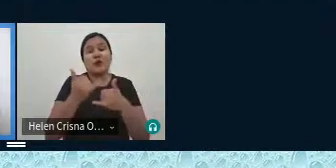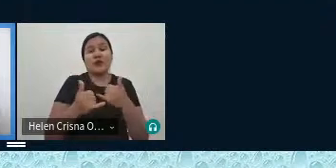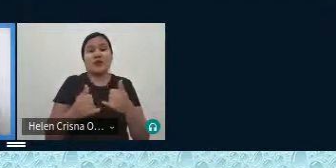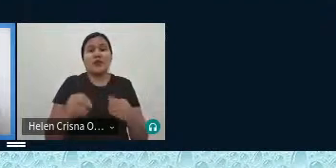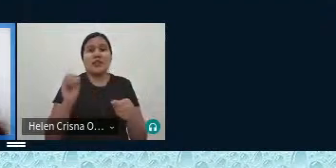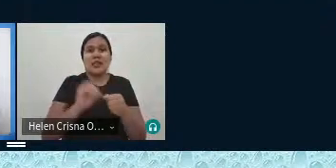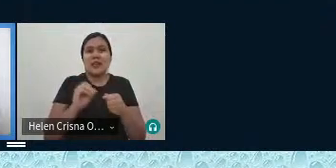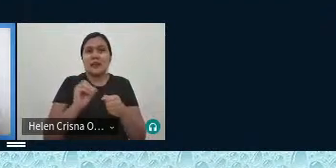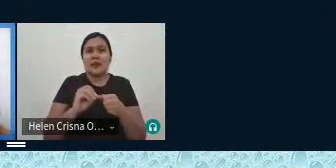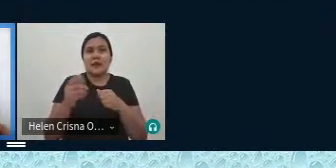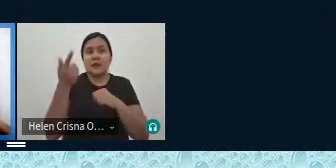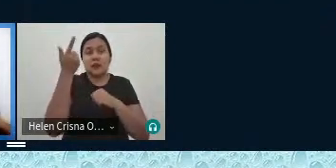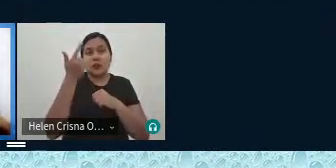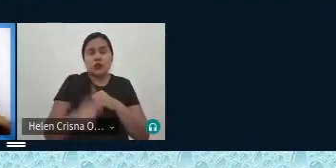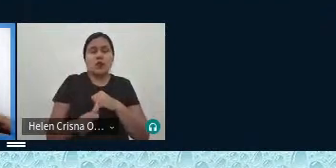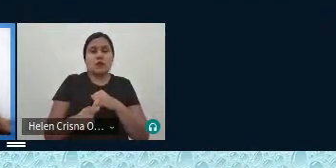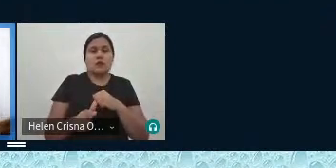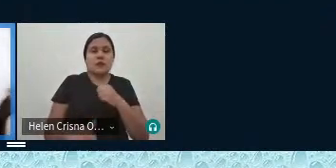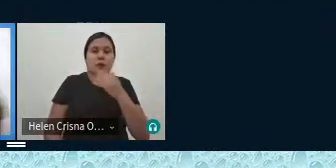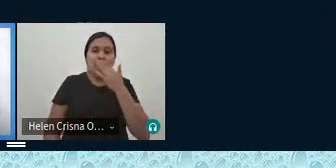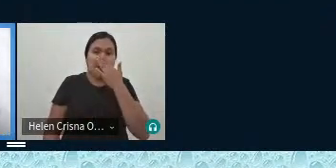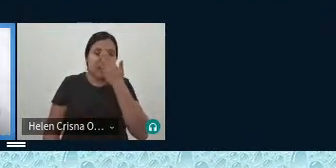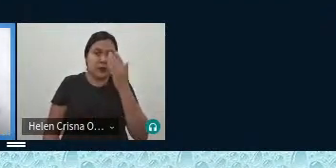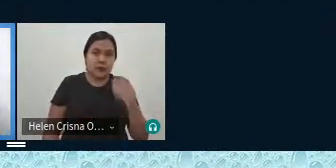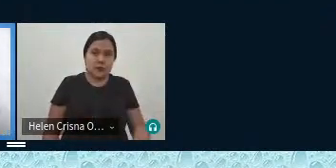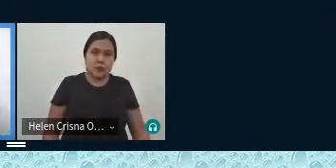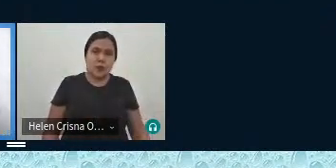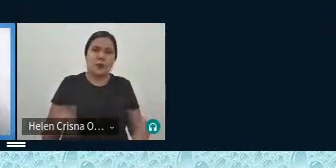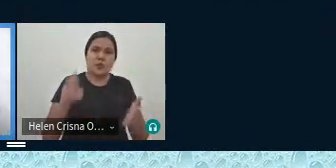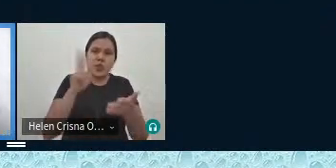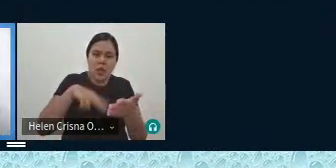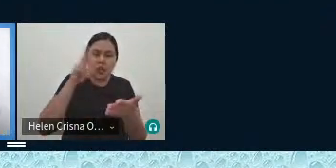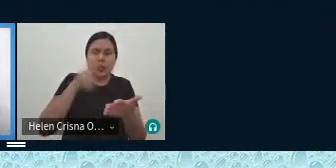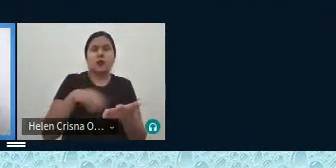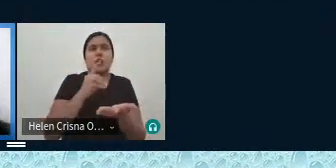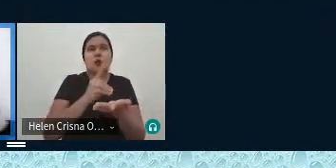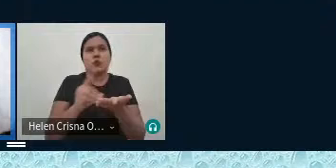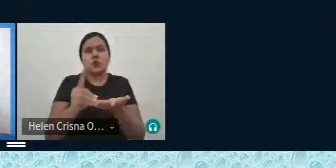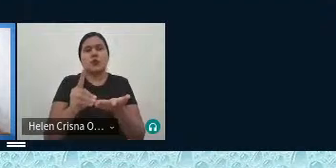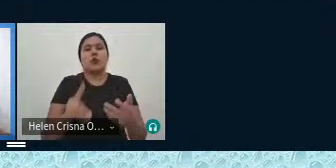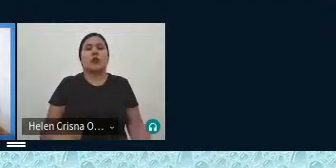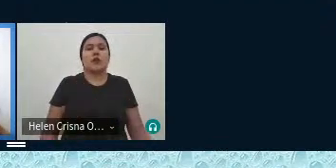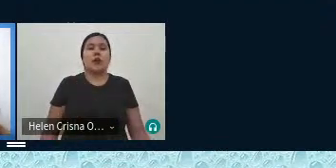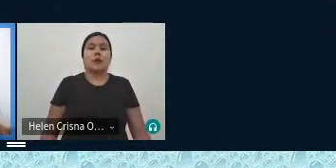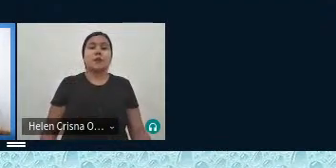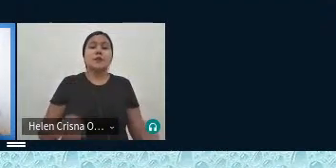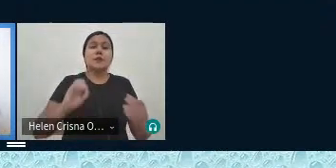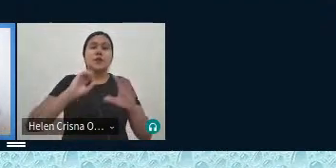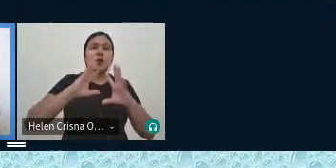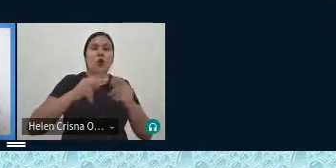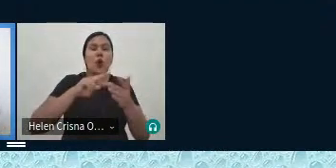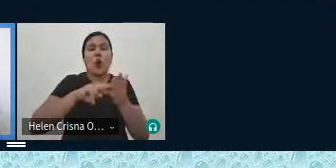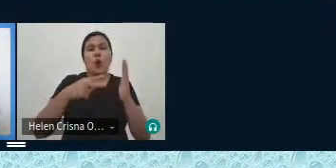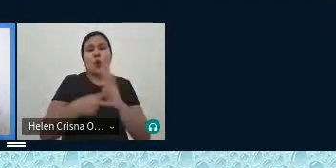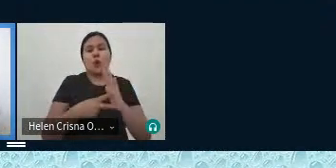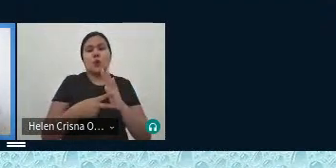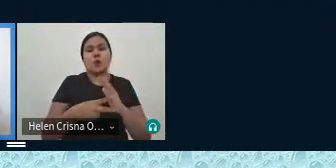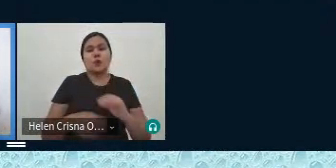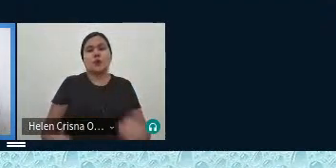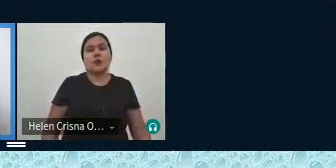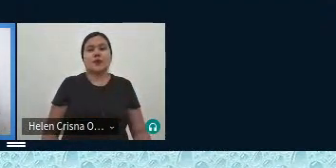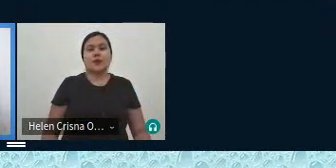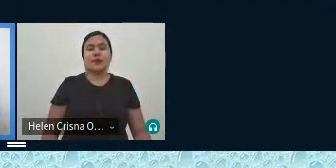refazer esse repertório e refazer todo esse significado que foi pretendido